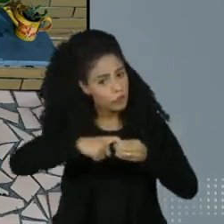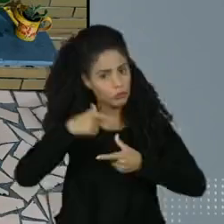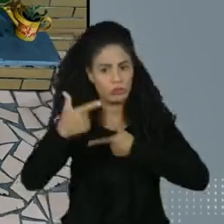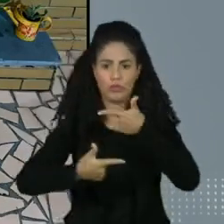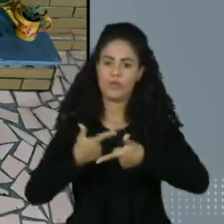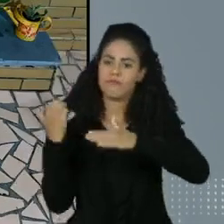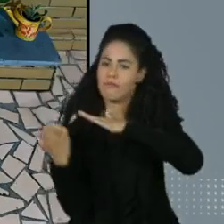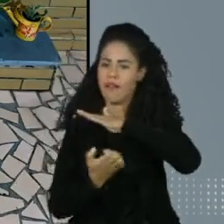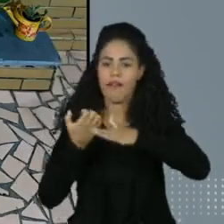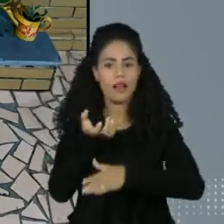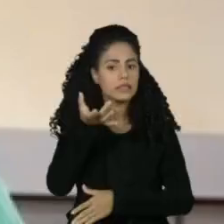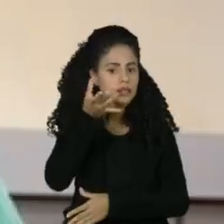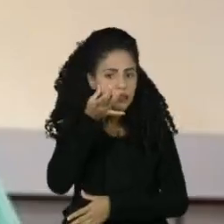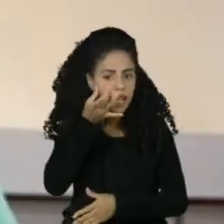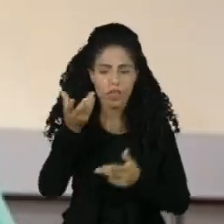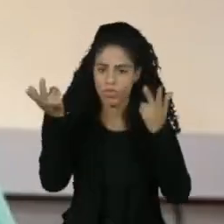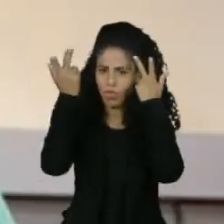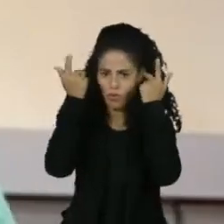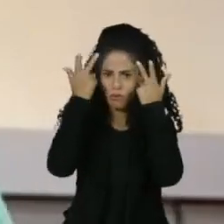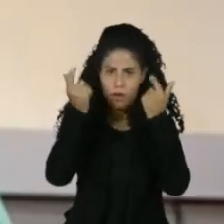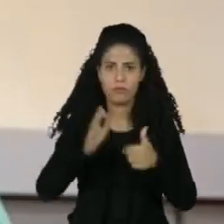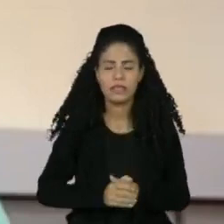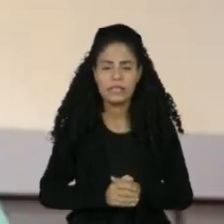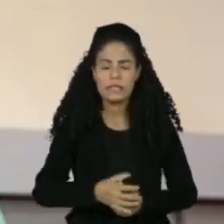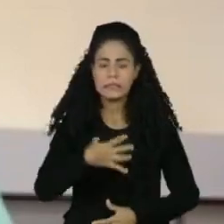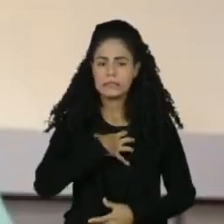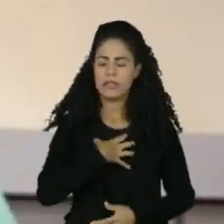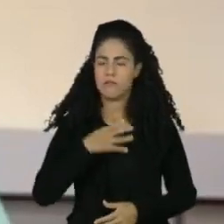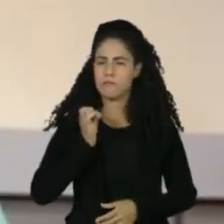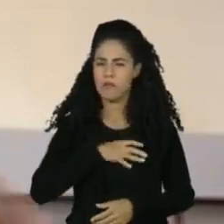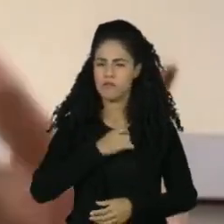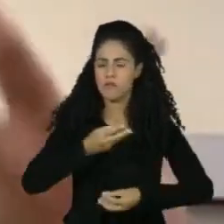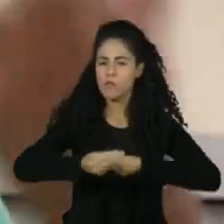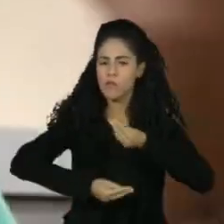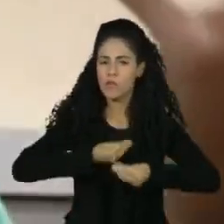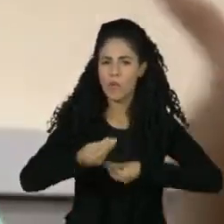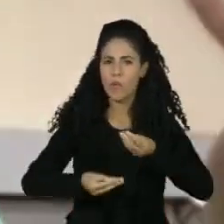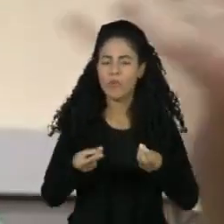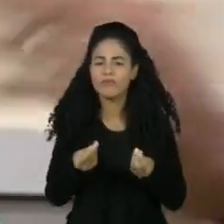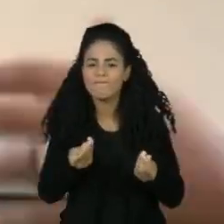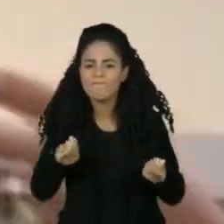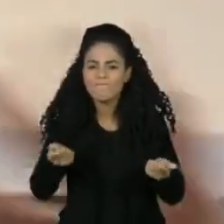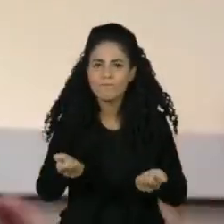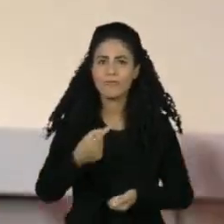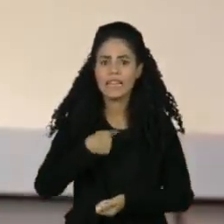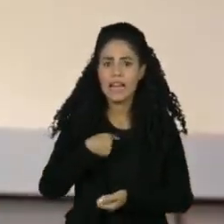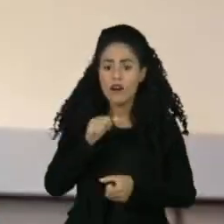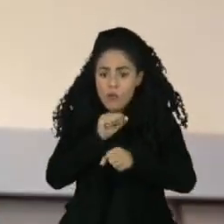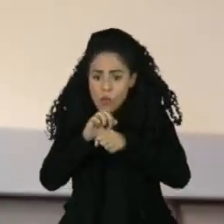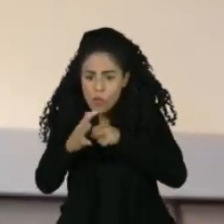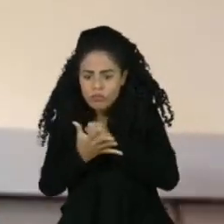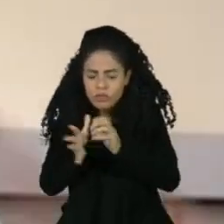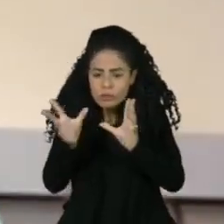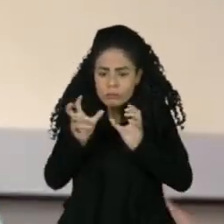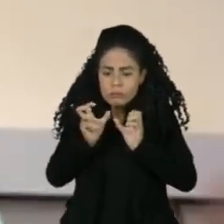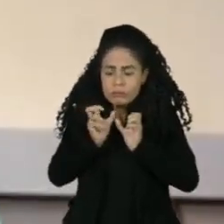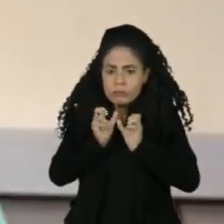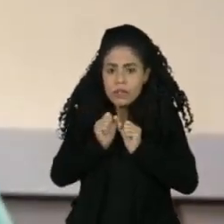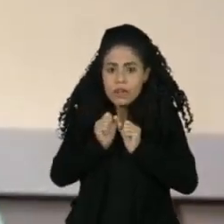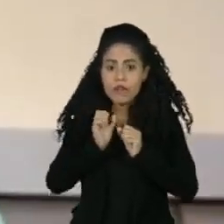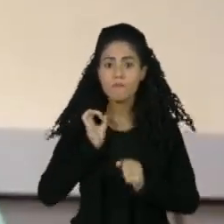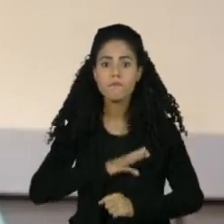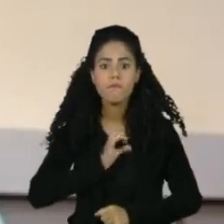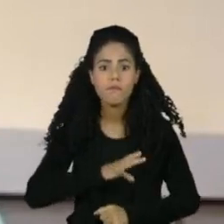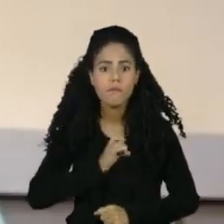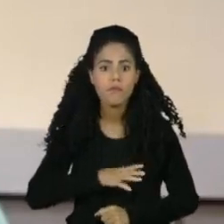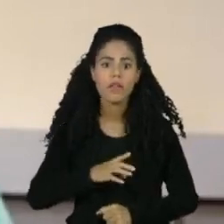voltar à atividade presencial. Meu maior medo é como que o Covid ia desenvolver